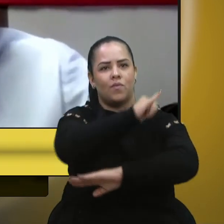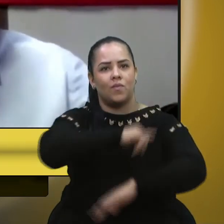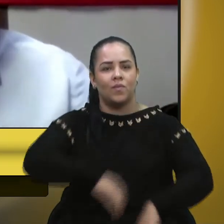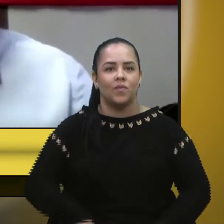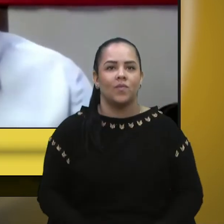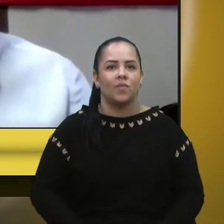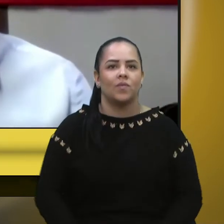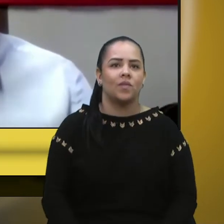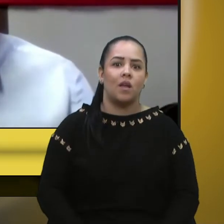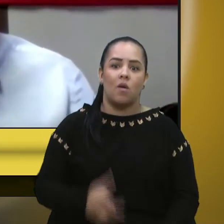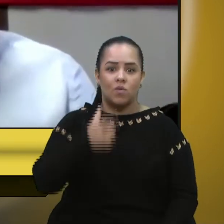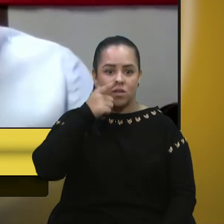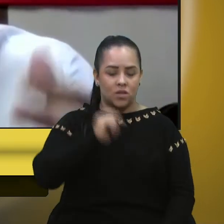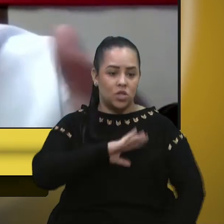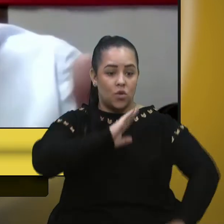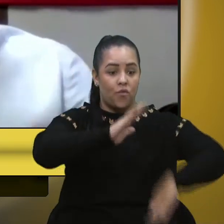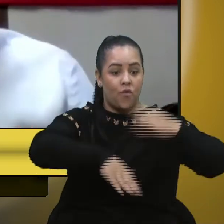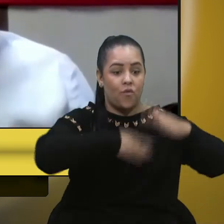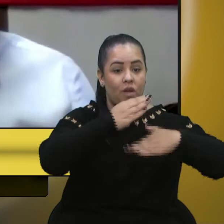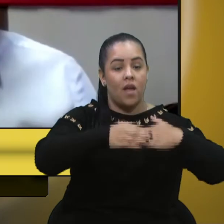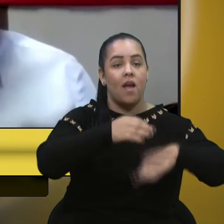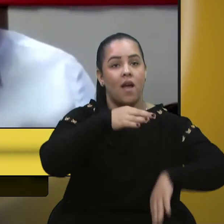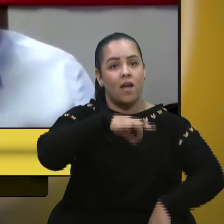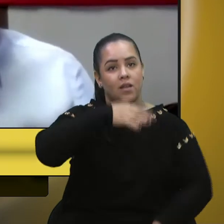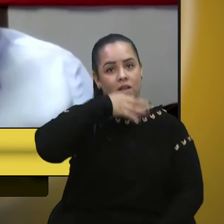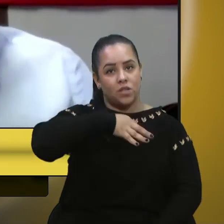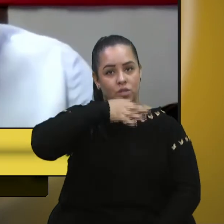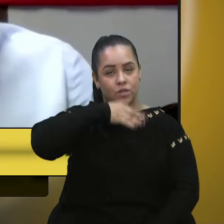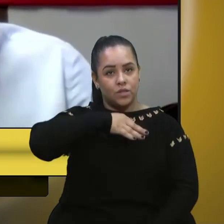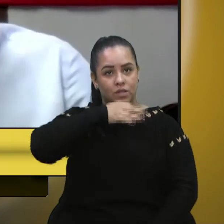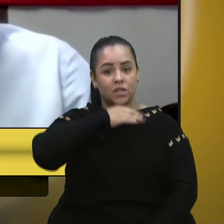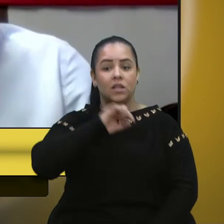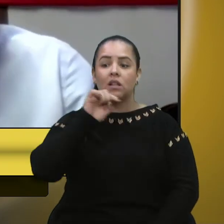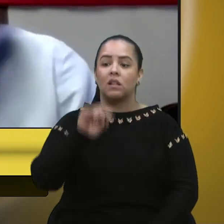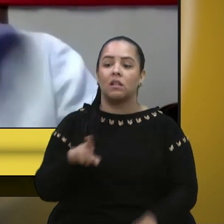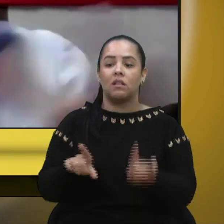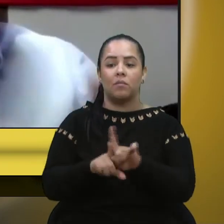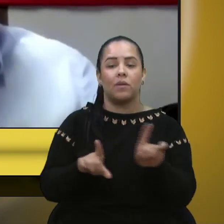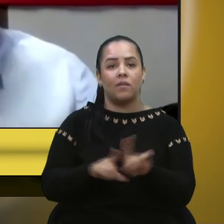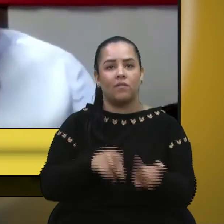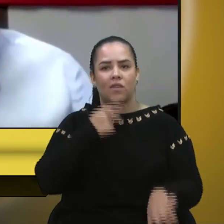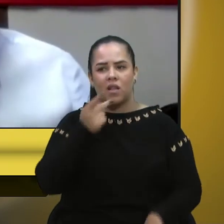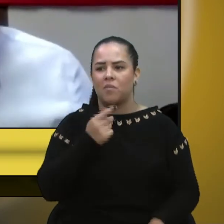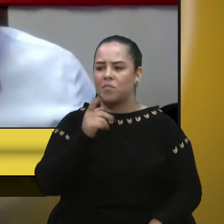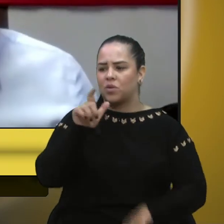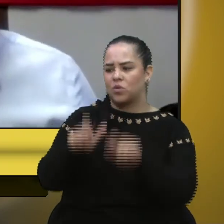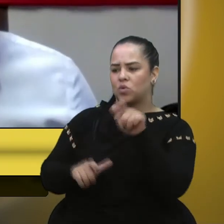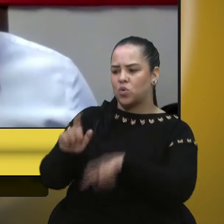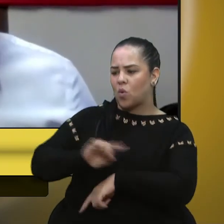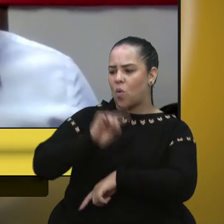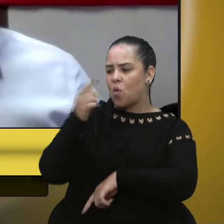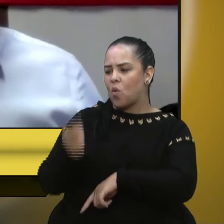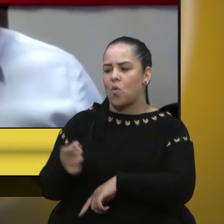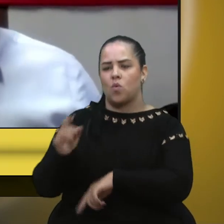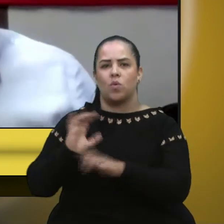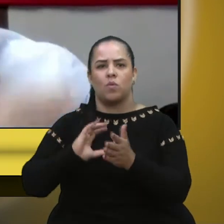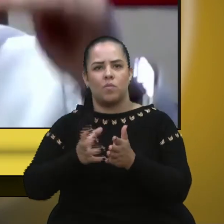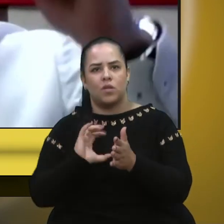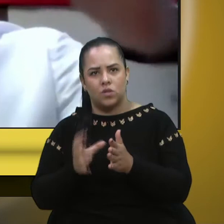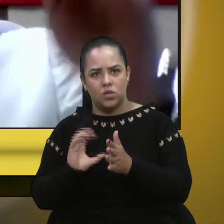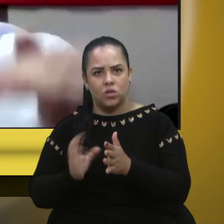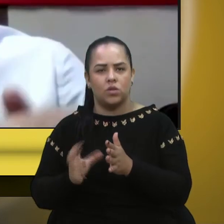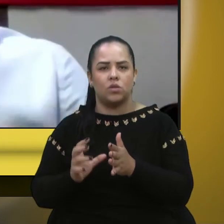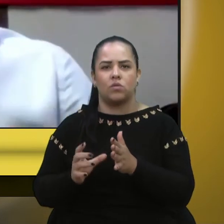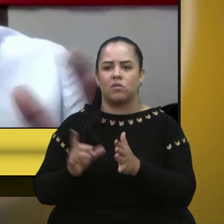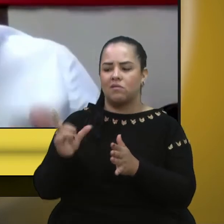desenvolvimento aqui de Caxias do Sul. E lá naquela questão o Eloy cita também pessoas de outros partidos, que a gente tem que ter um